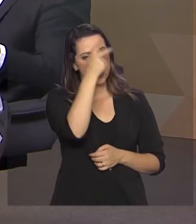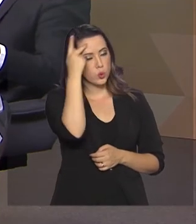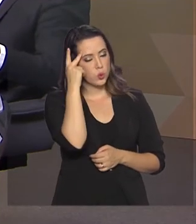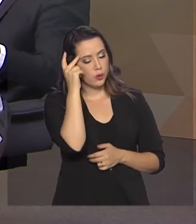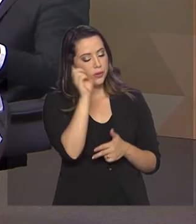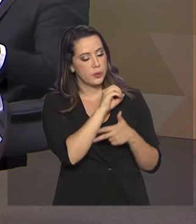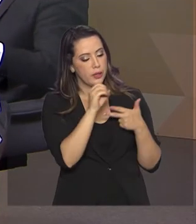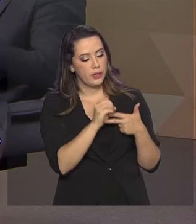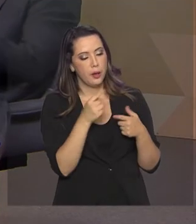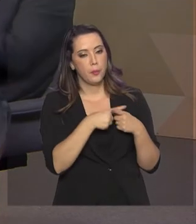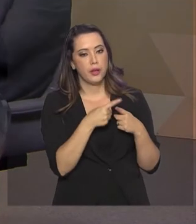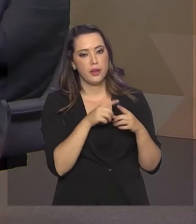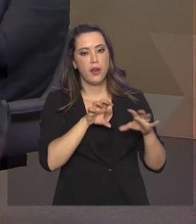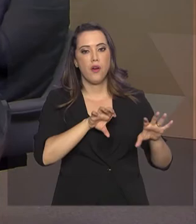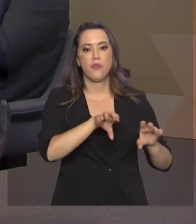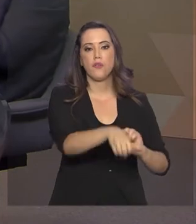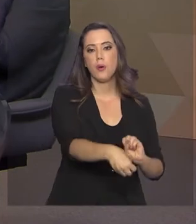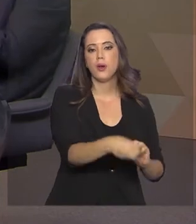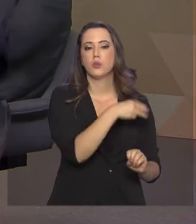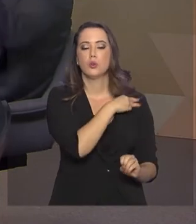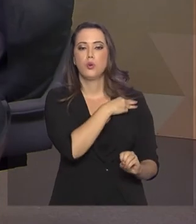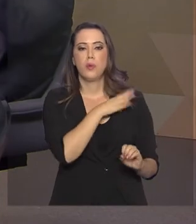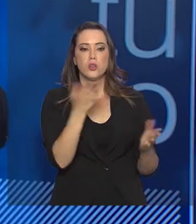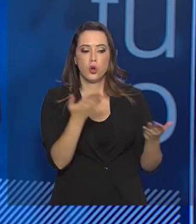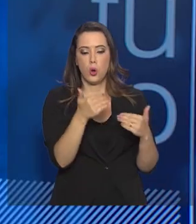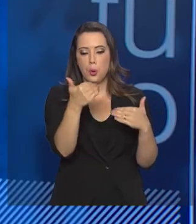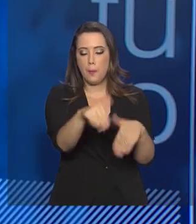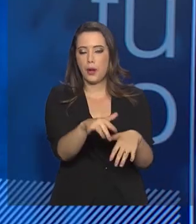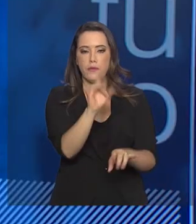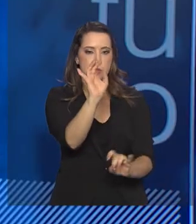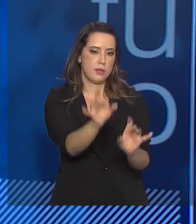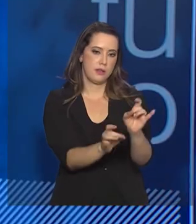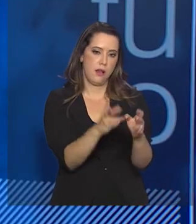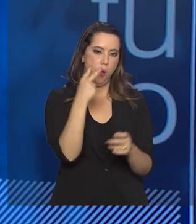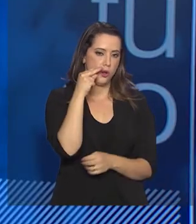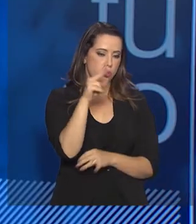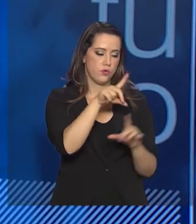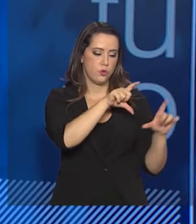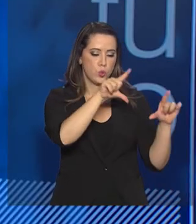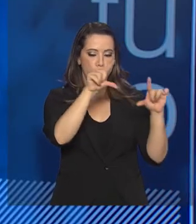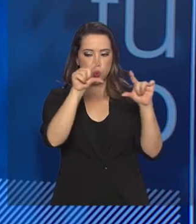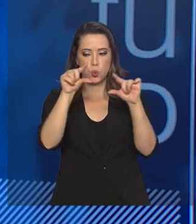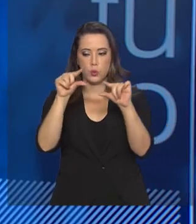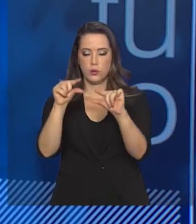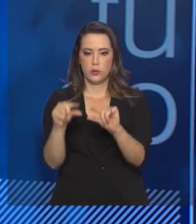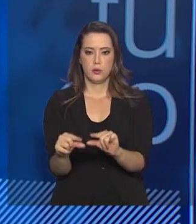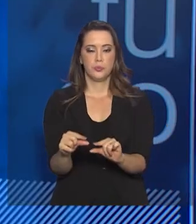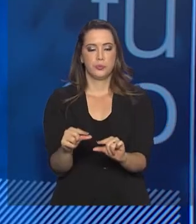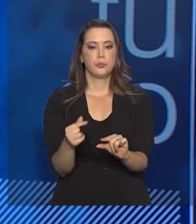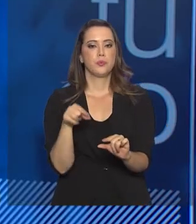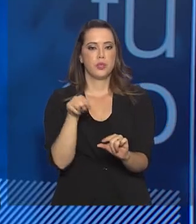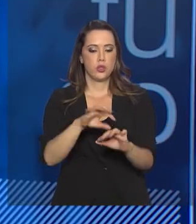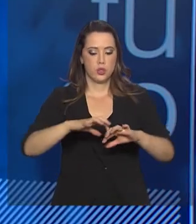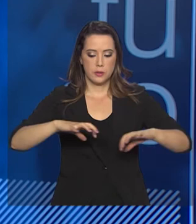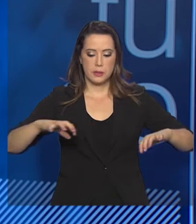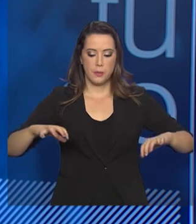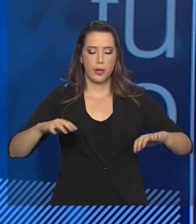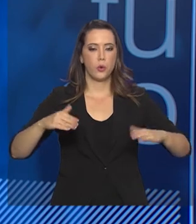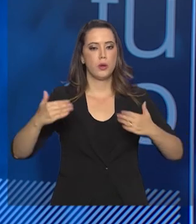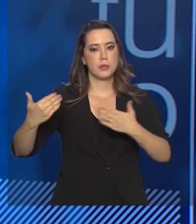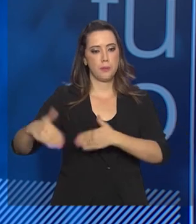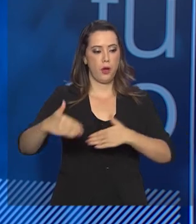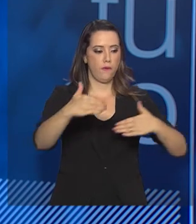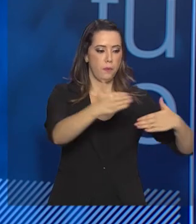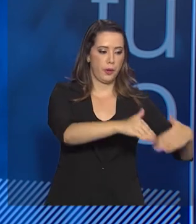ter a certificação do ensino médio agora fazem uma prova específica. E com isso a gente observa uma grande queda quando a gente fez essa separação das provas.